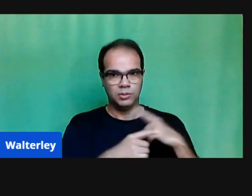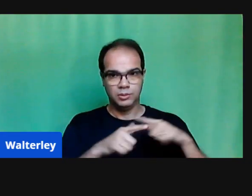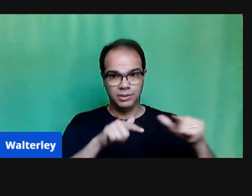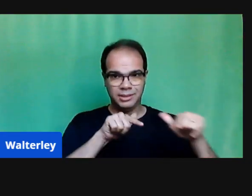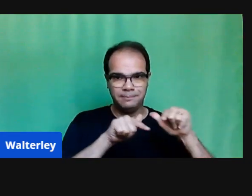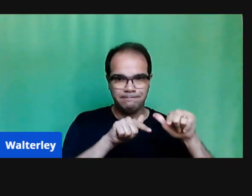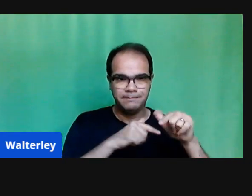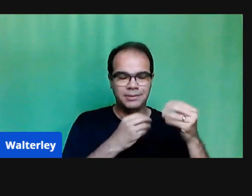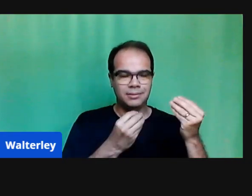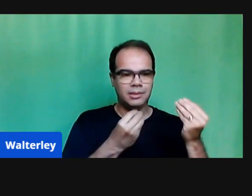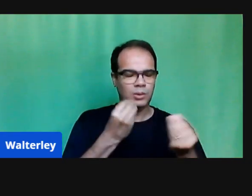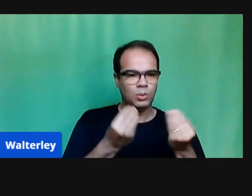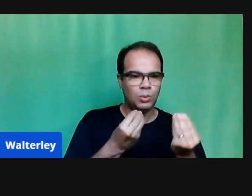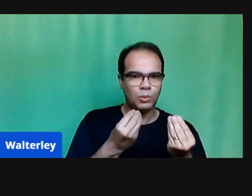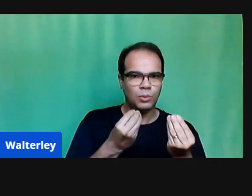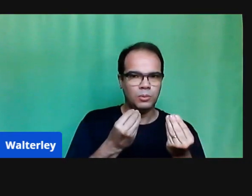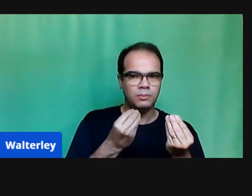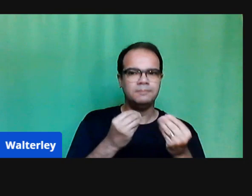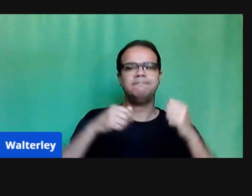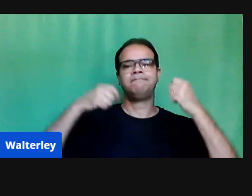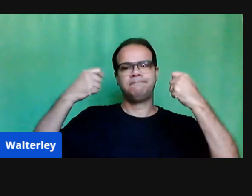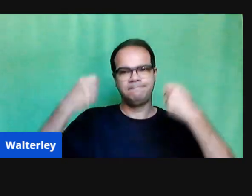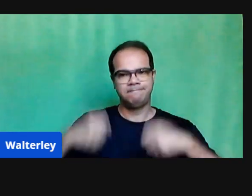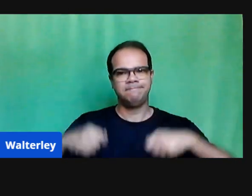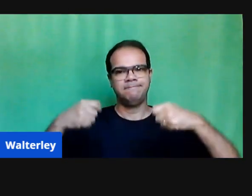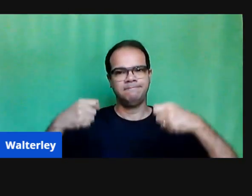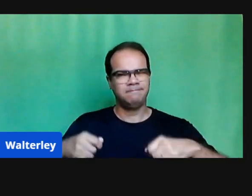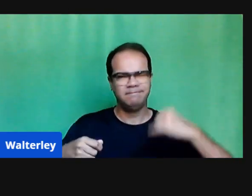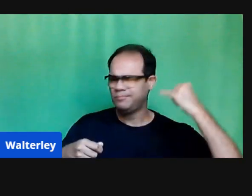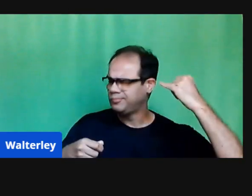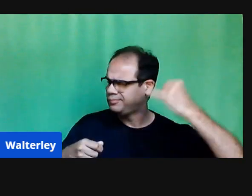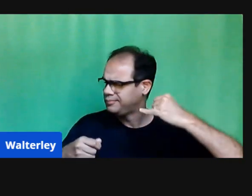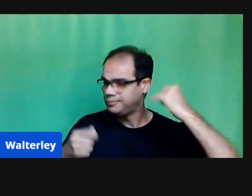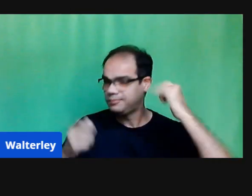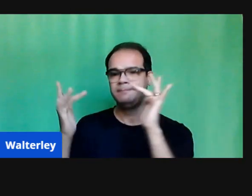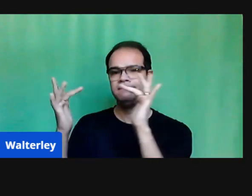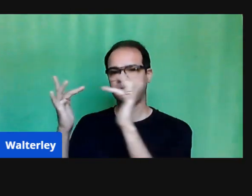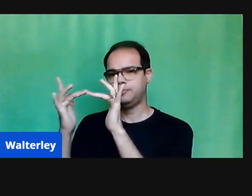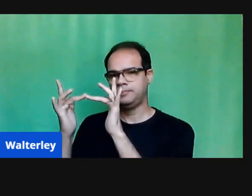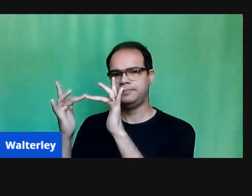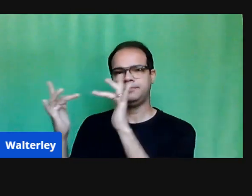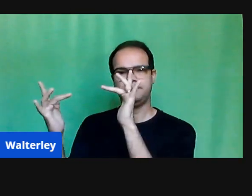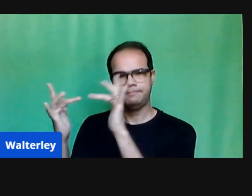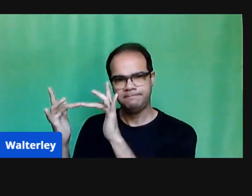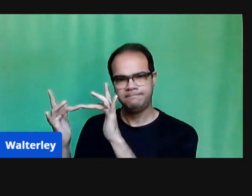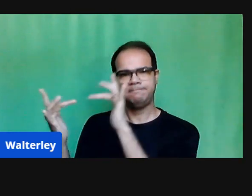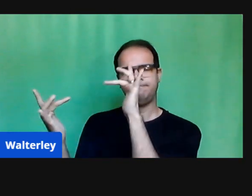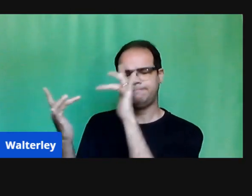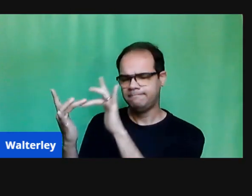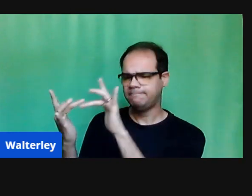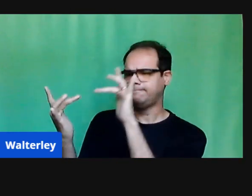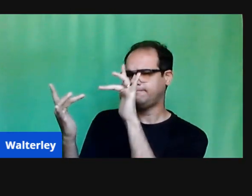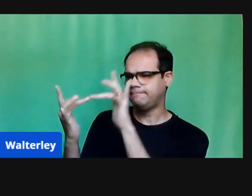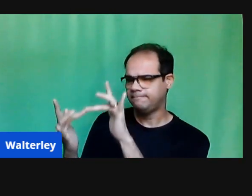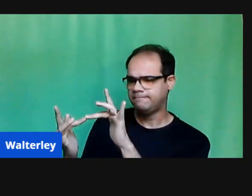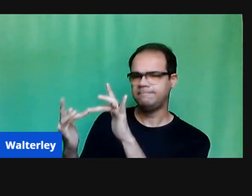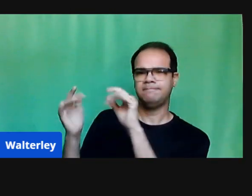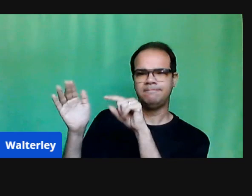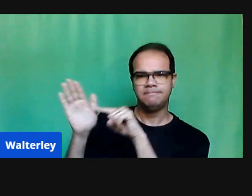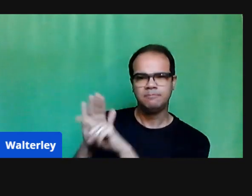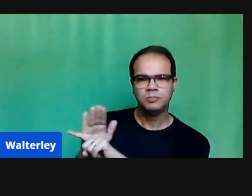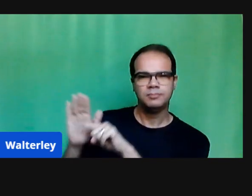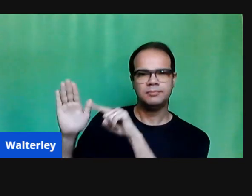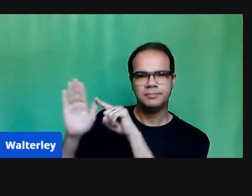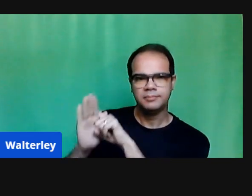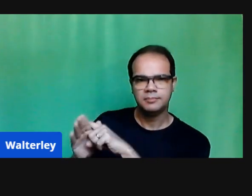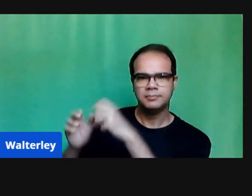Nós não podemos deixar que a pandemia nos desvincule das nossas crianças, em que pese